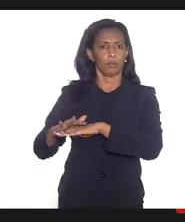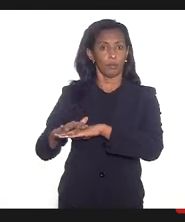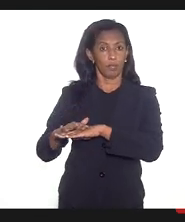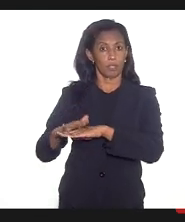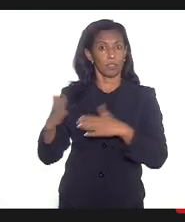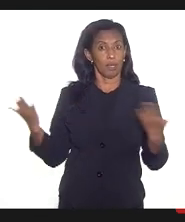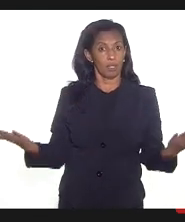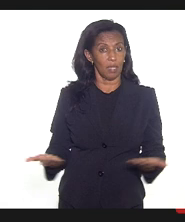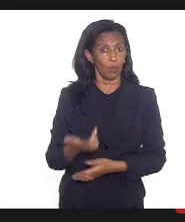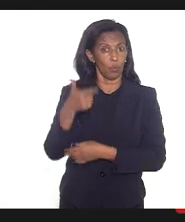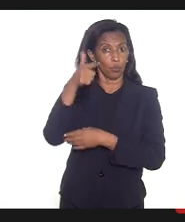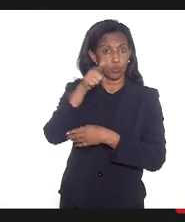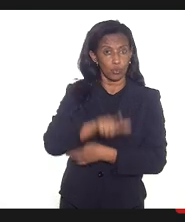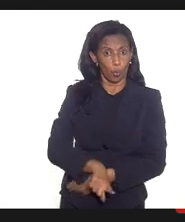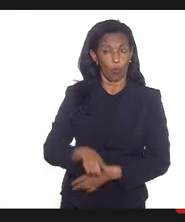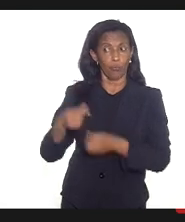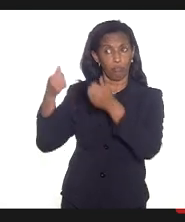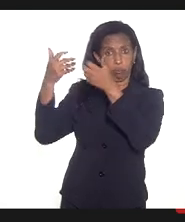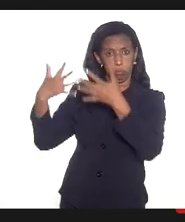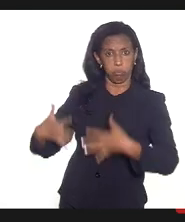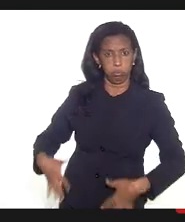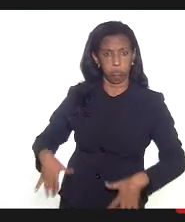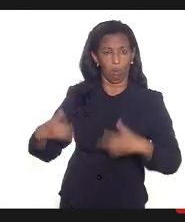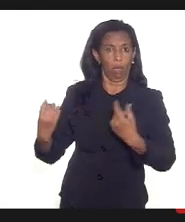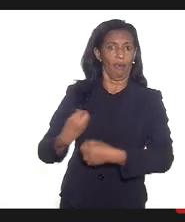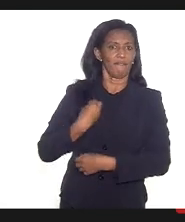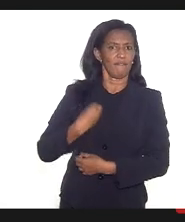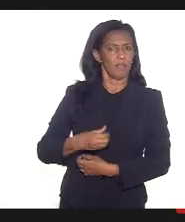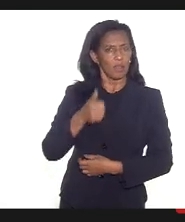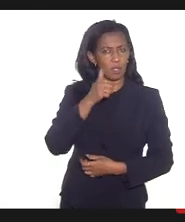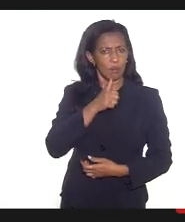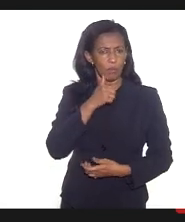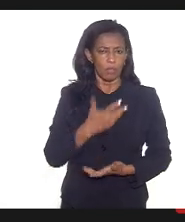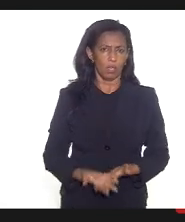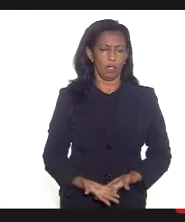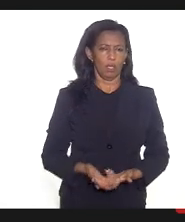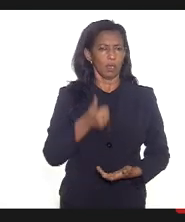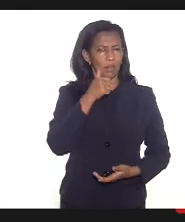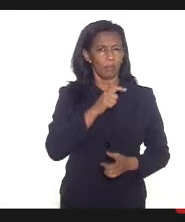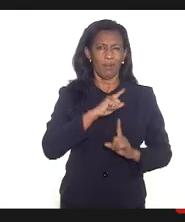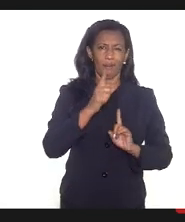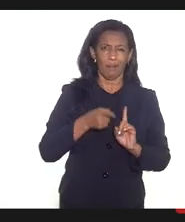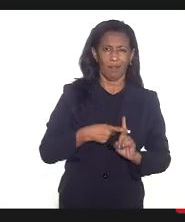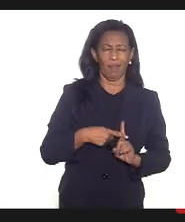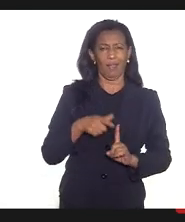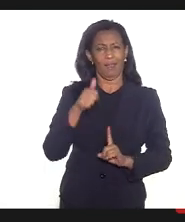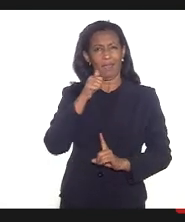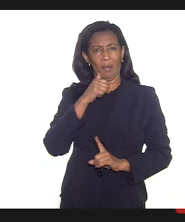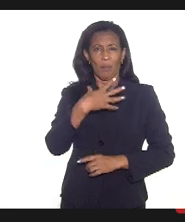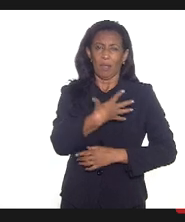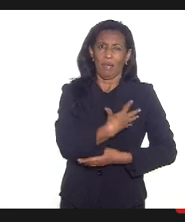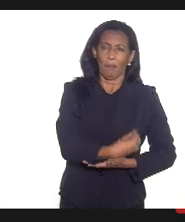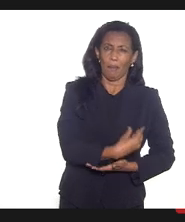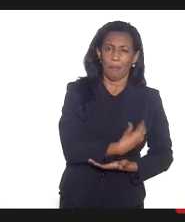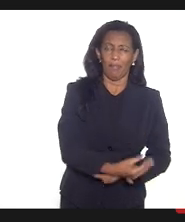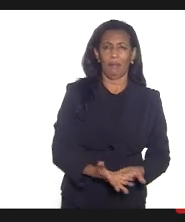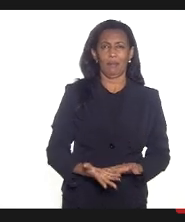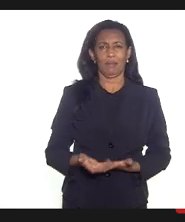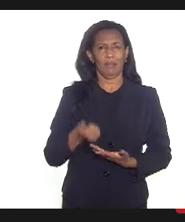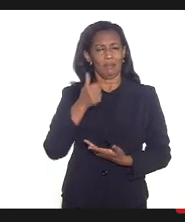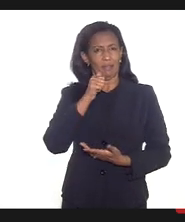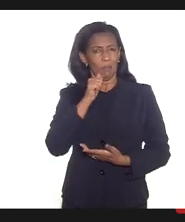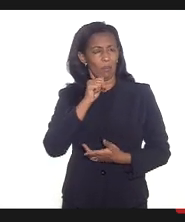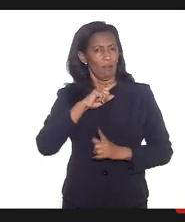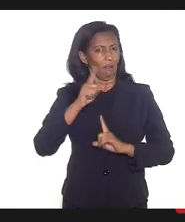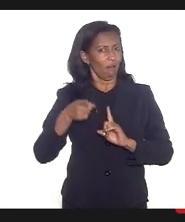mais uma vez essa lambança em relação à vida da mulher da mulher gestante da mulher lactante da mulher